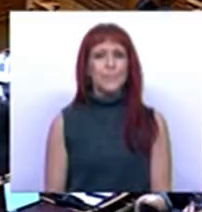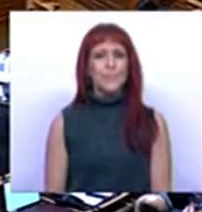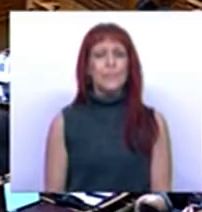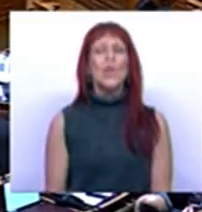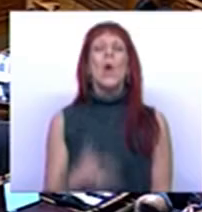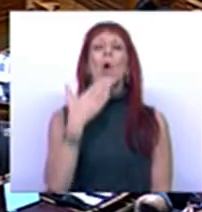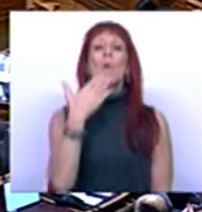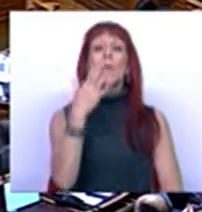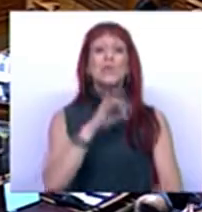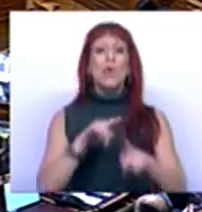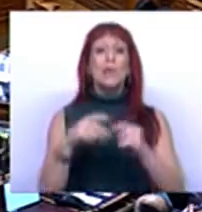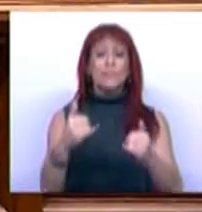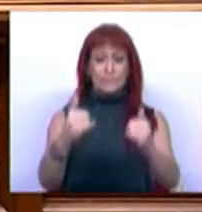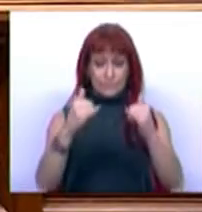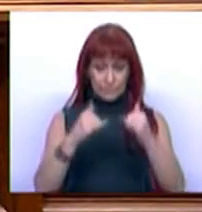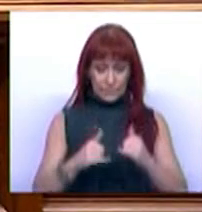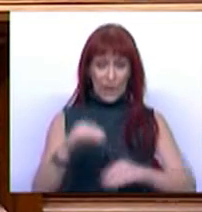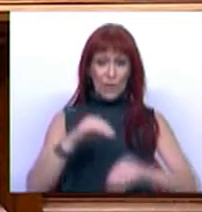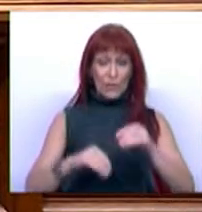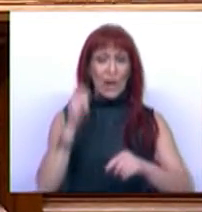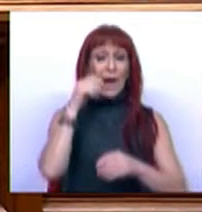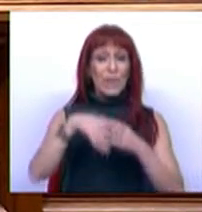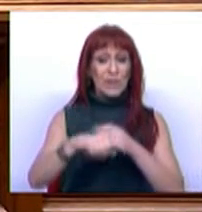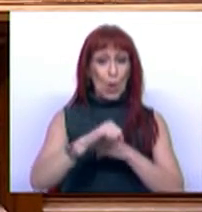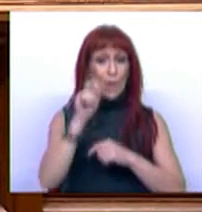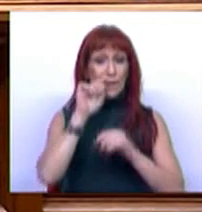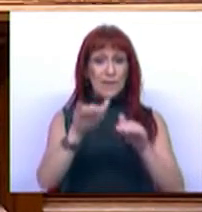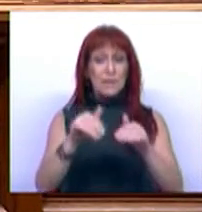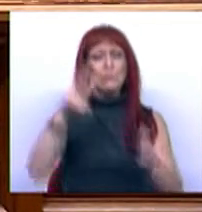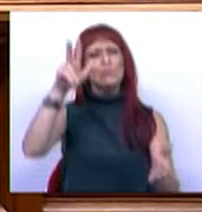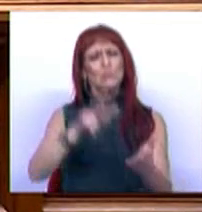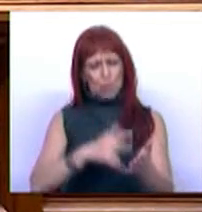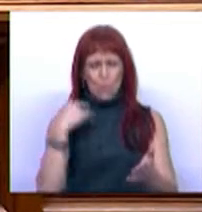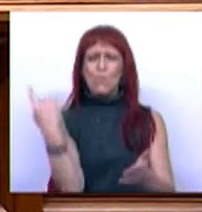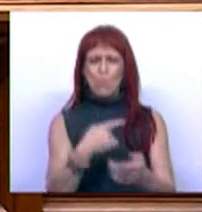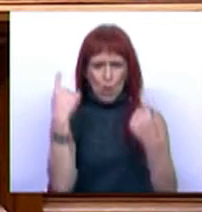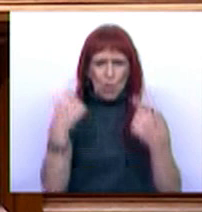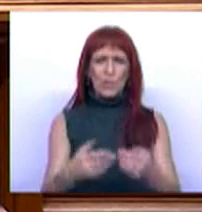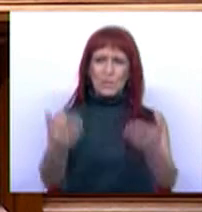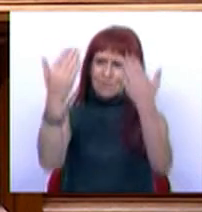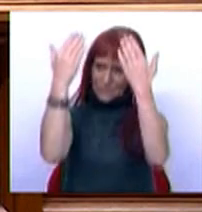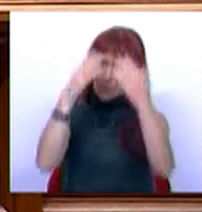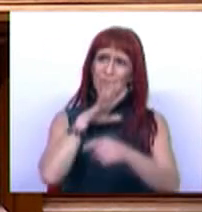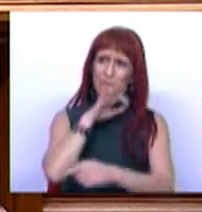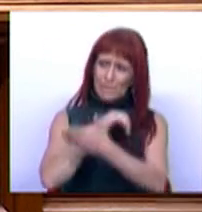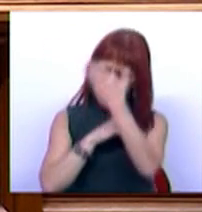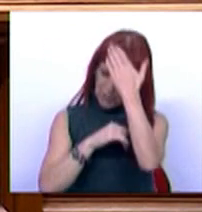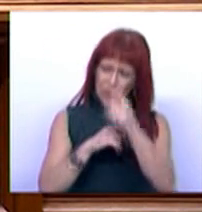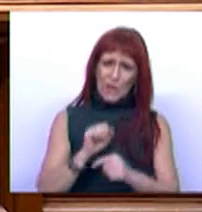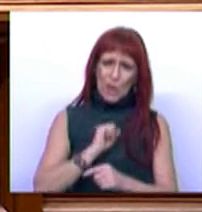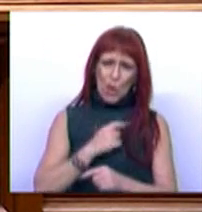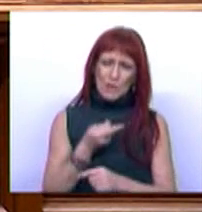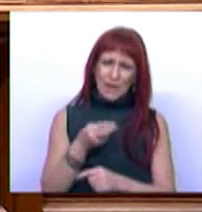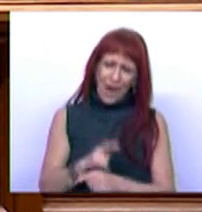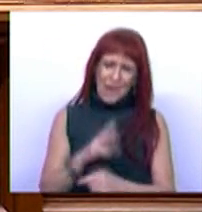Muito obrigado, Sr. Deputado. Vamos passar à votação. Quem vota contra, quem sempre tem, está aprovado por unanimidade. Saúde aos familiares do nosso